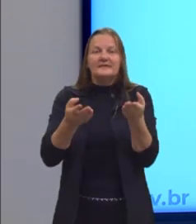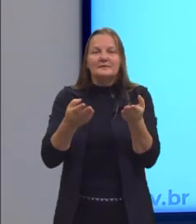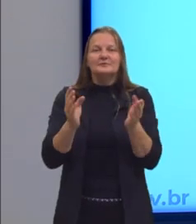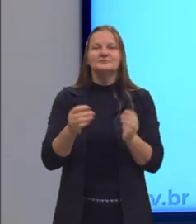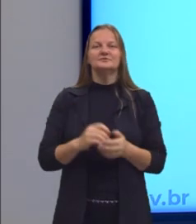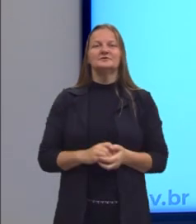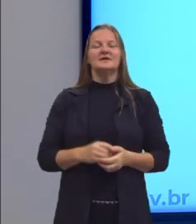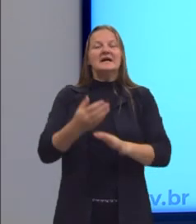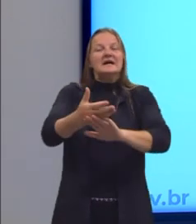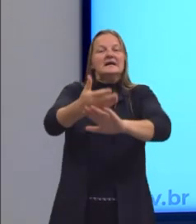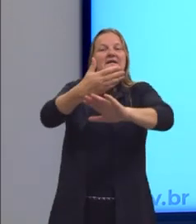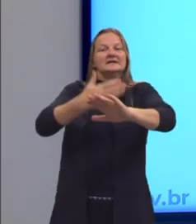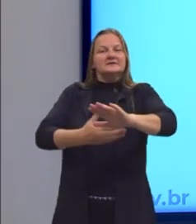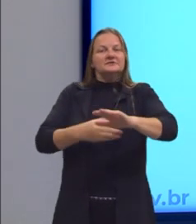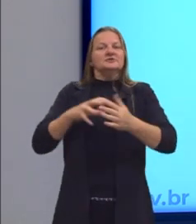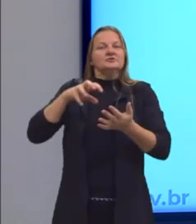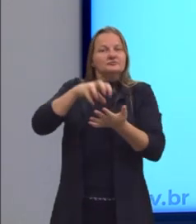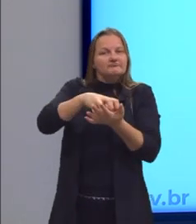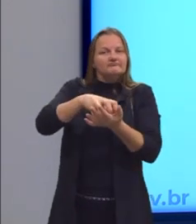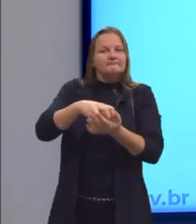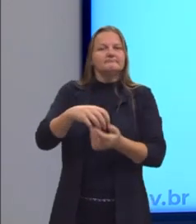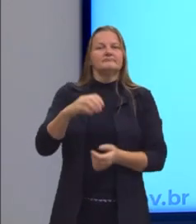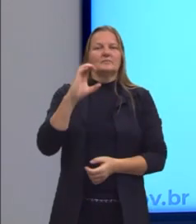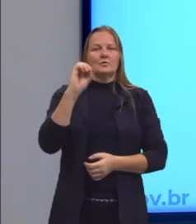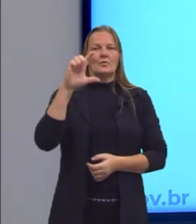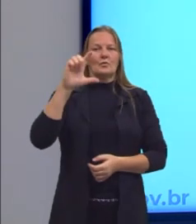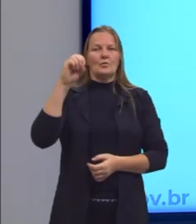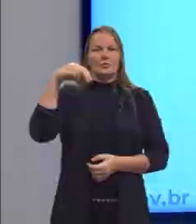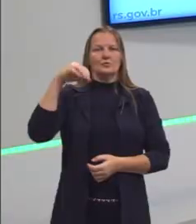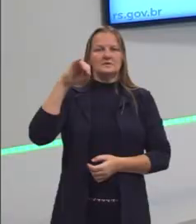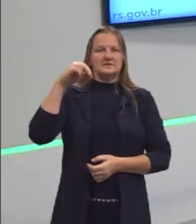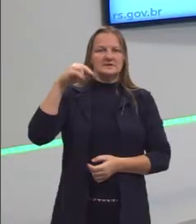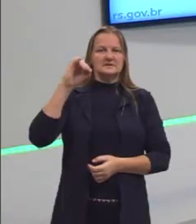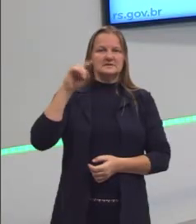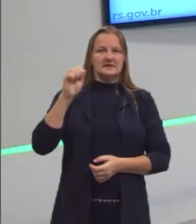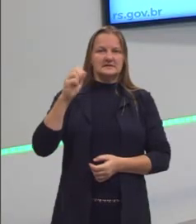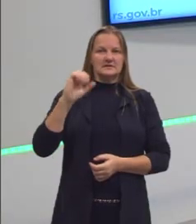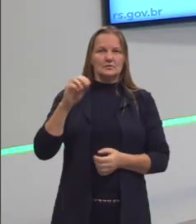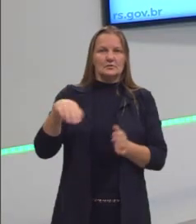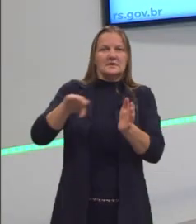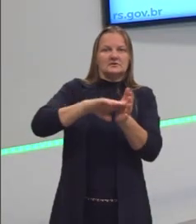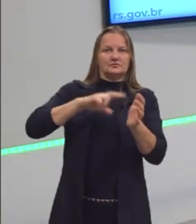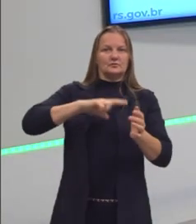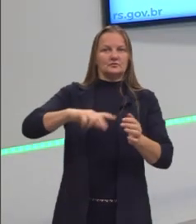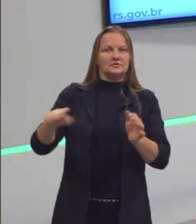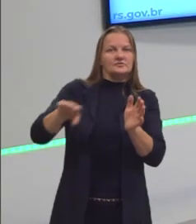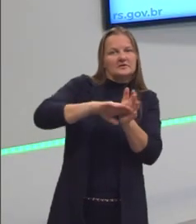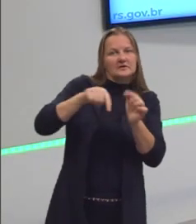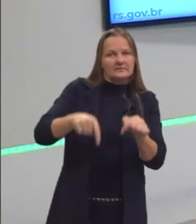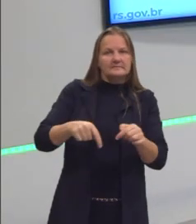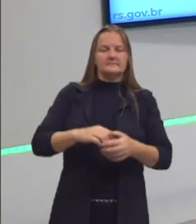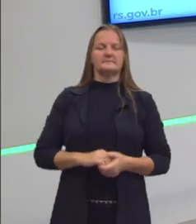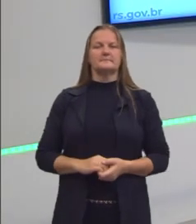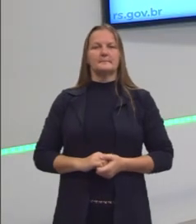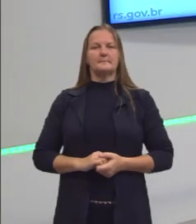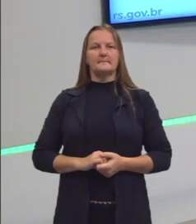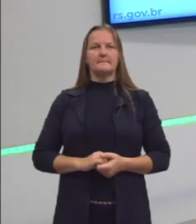antes da colonização, como eles viviam, então, antes da chegada dos portugueses.